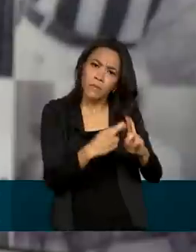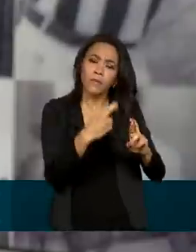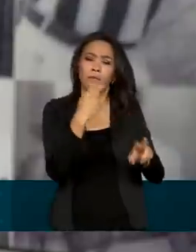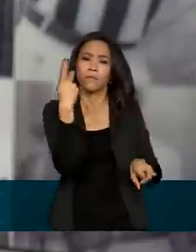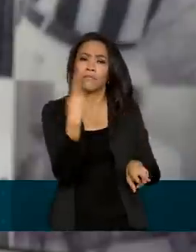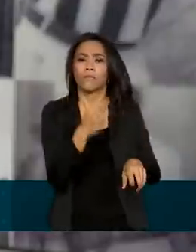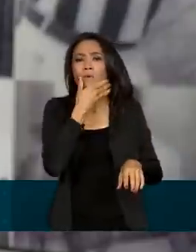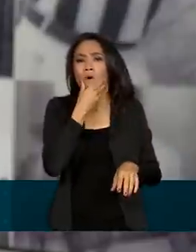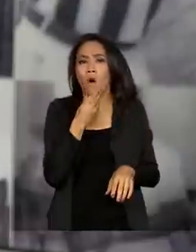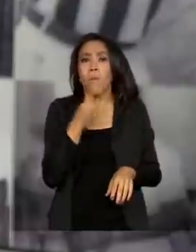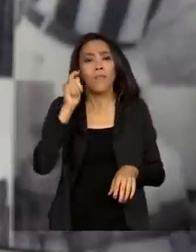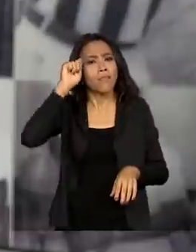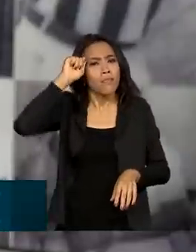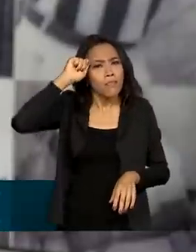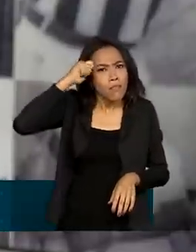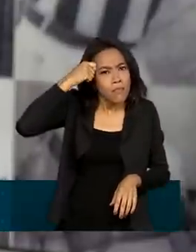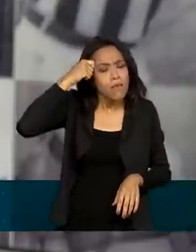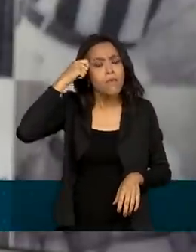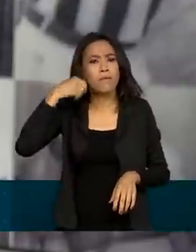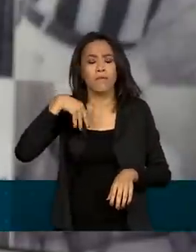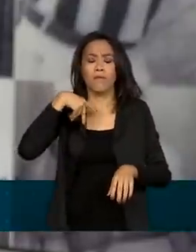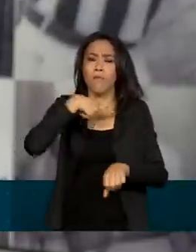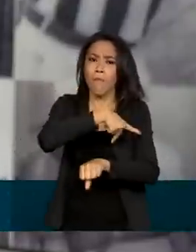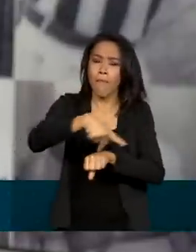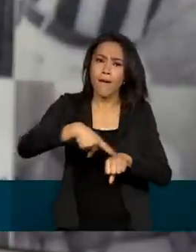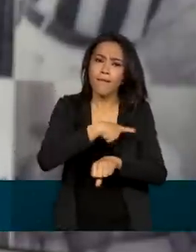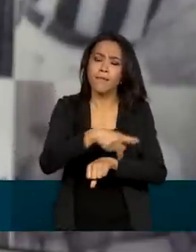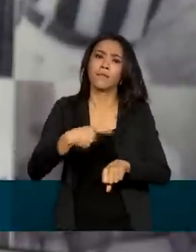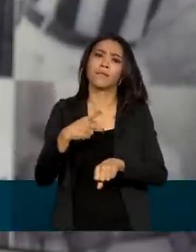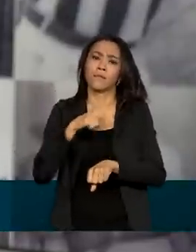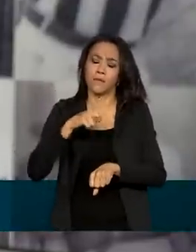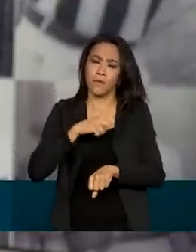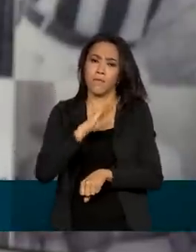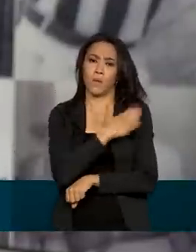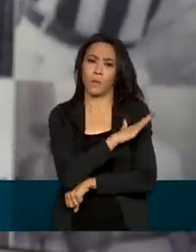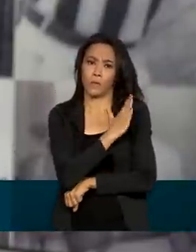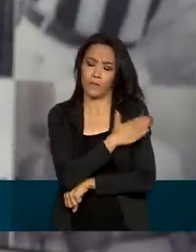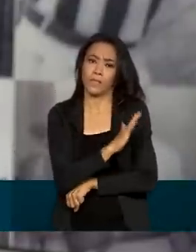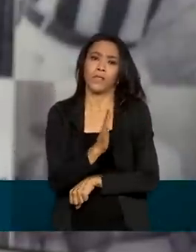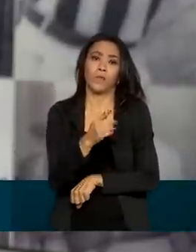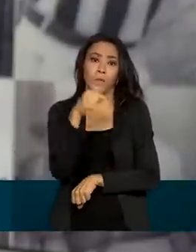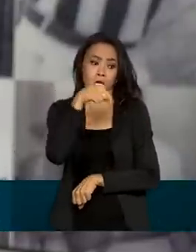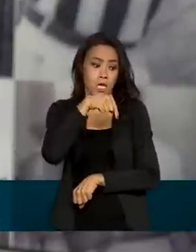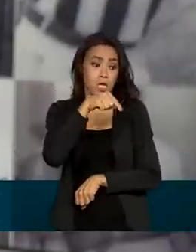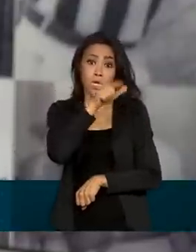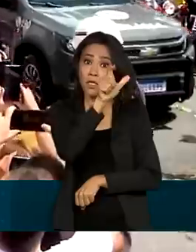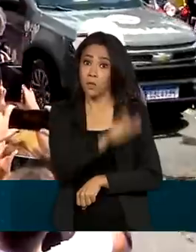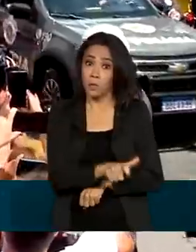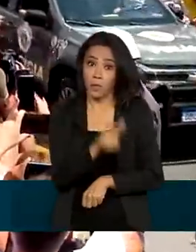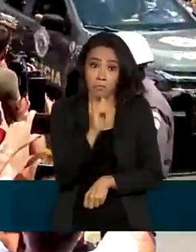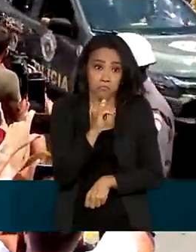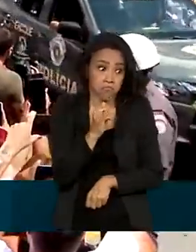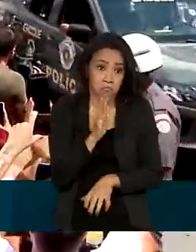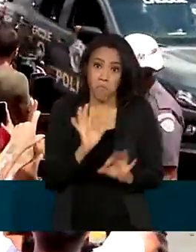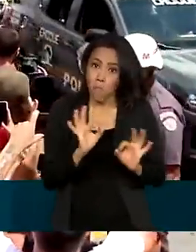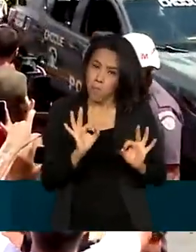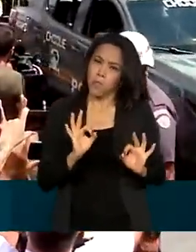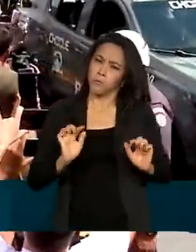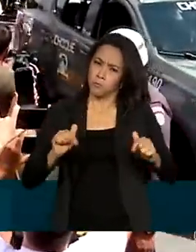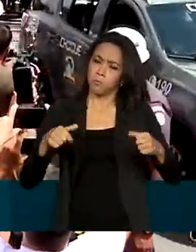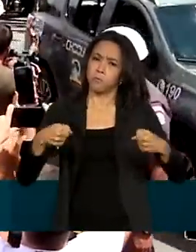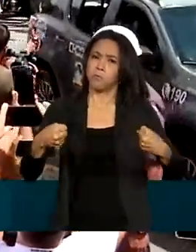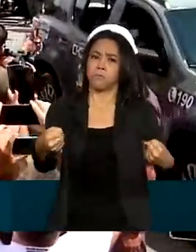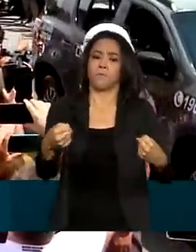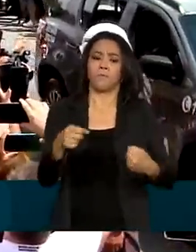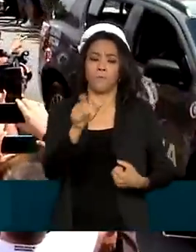pobre, negro, num país onde o preconceito é muito vivo. E o Pelé nunca se importou com isso. O